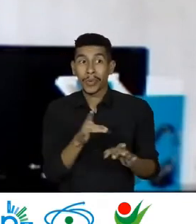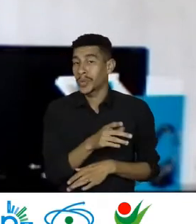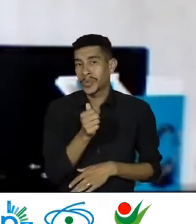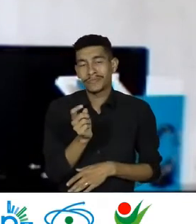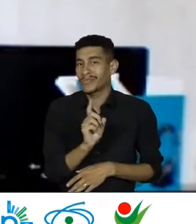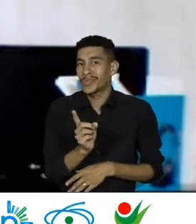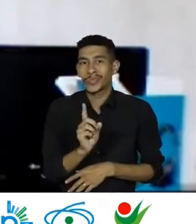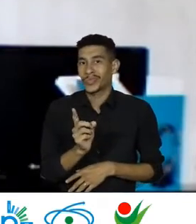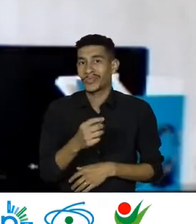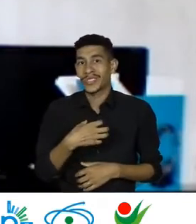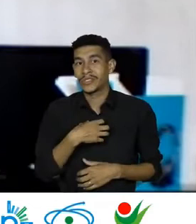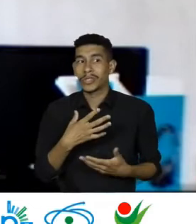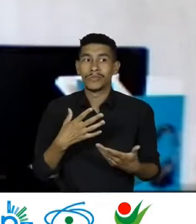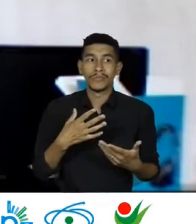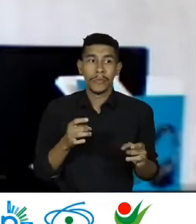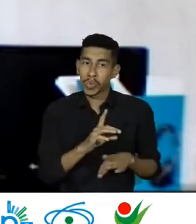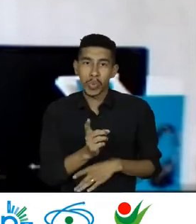Tiveram que Inclusive